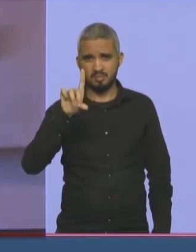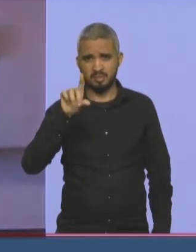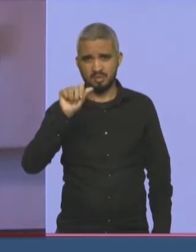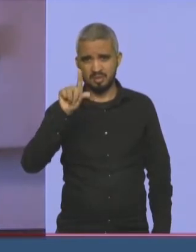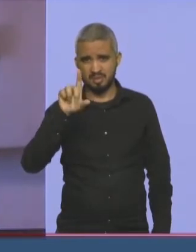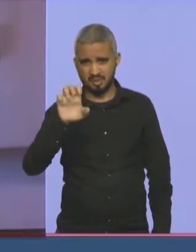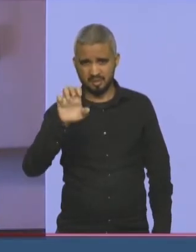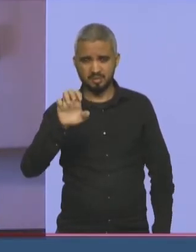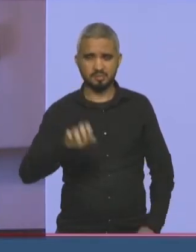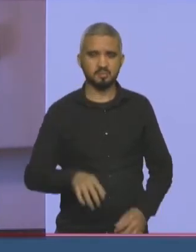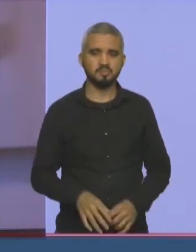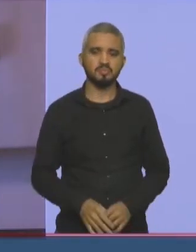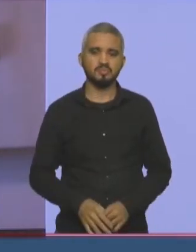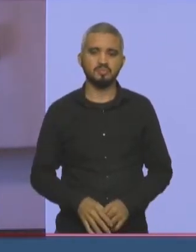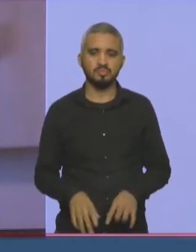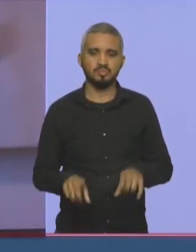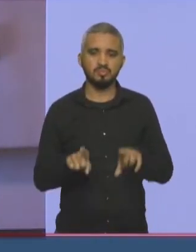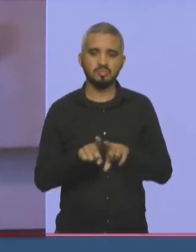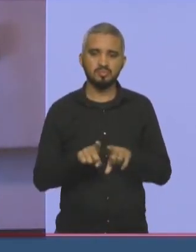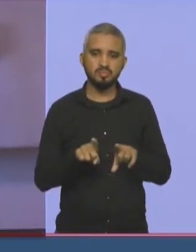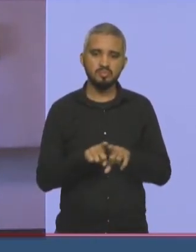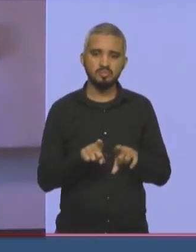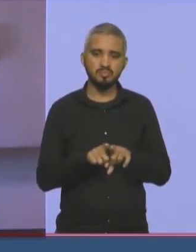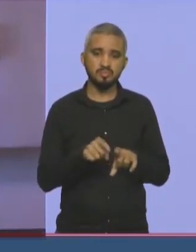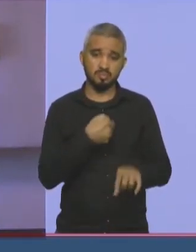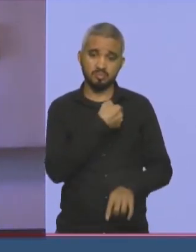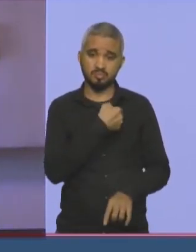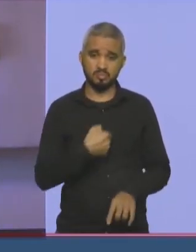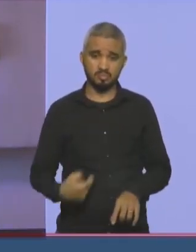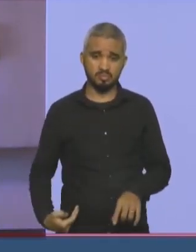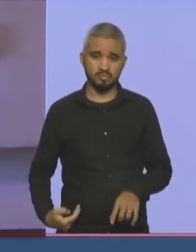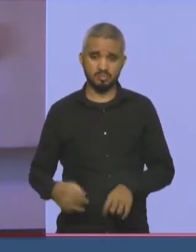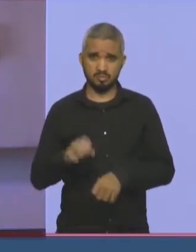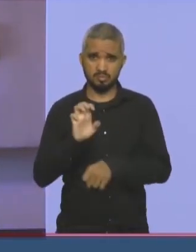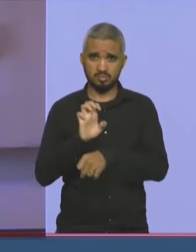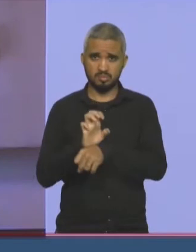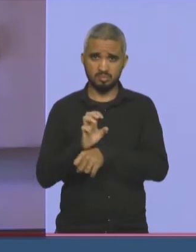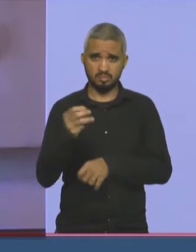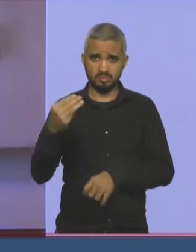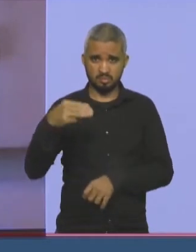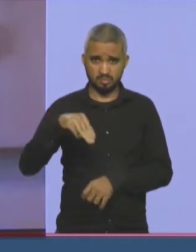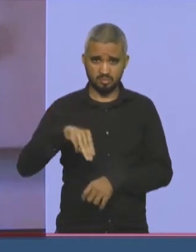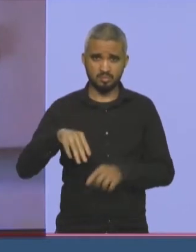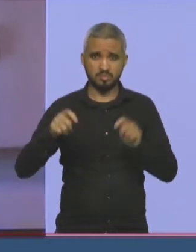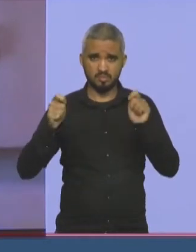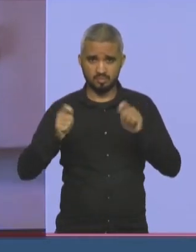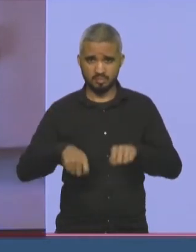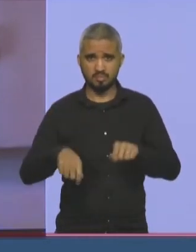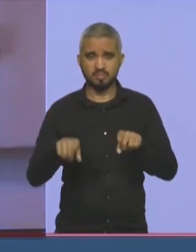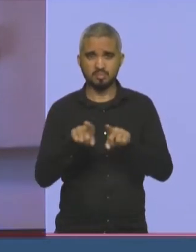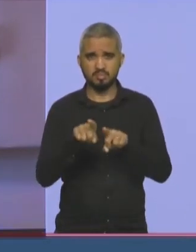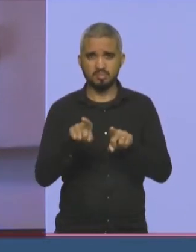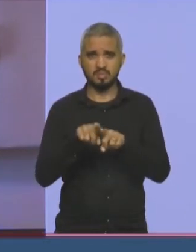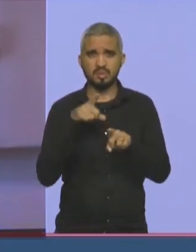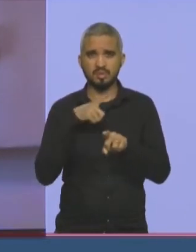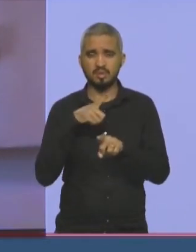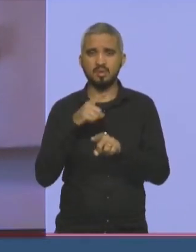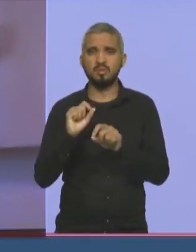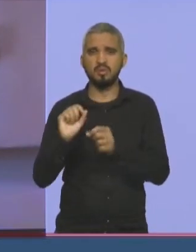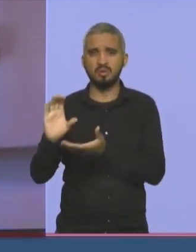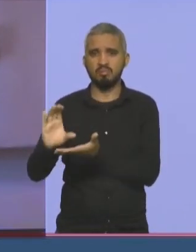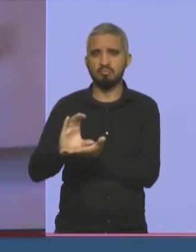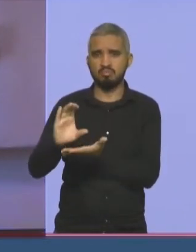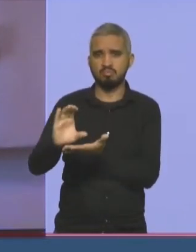indicação parlamentar, no sentido de que o governo do Estado possa haver linha de financiamento especial para os